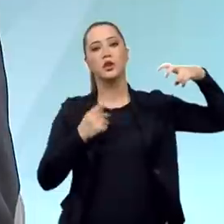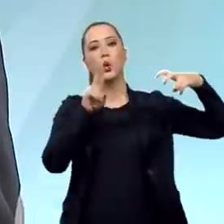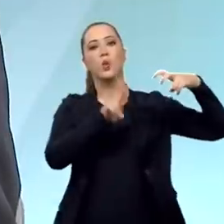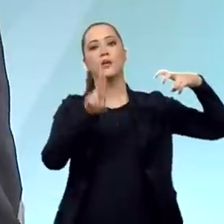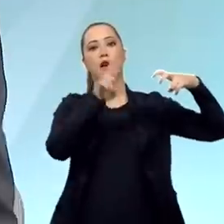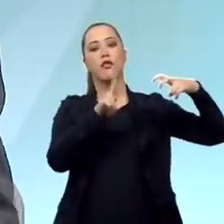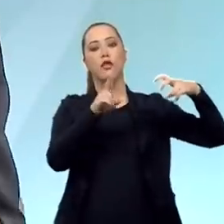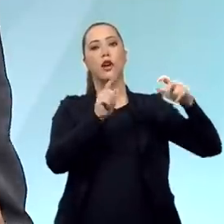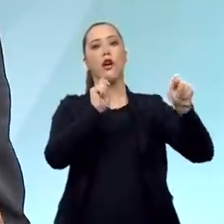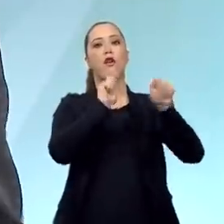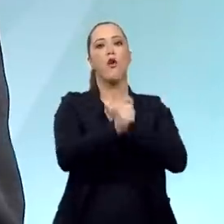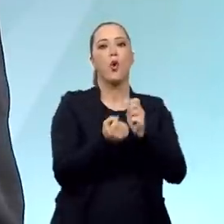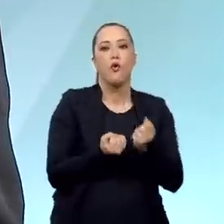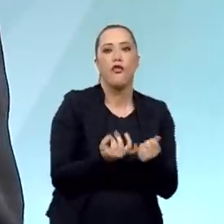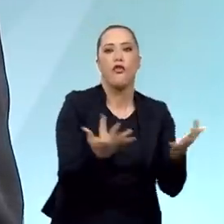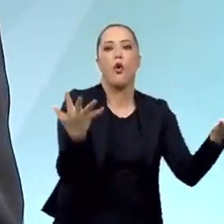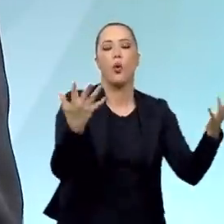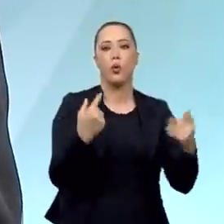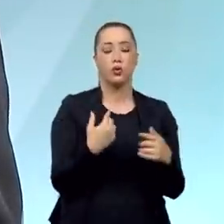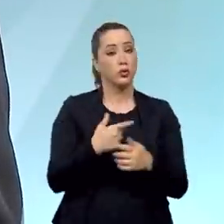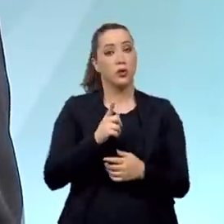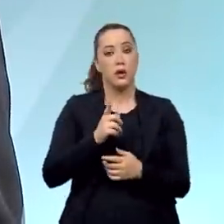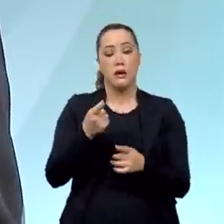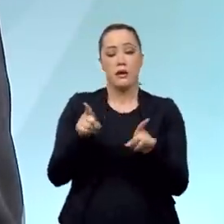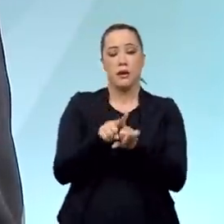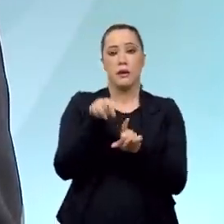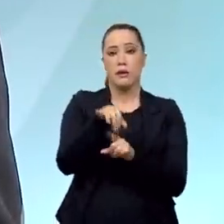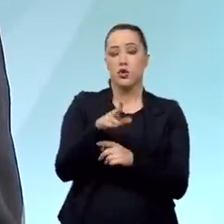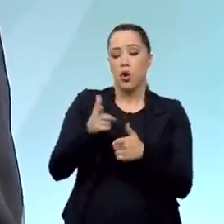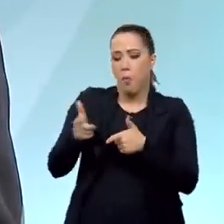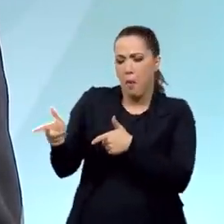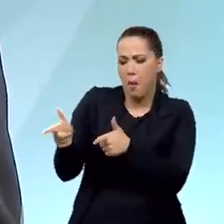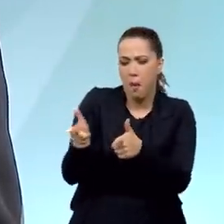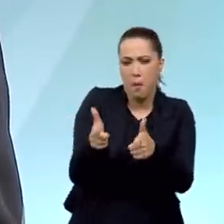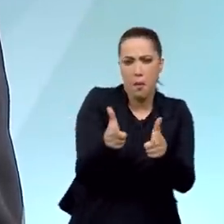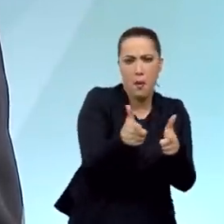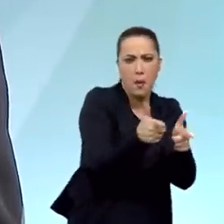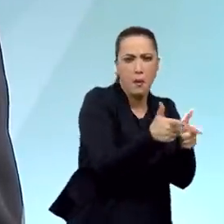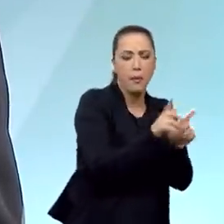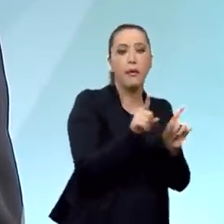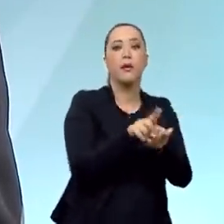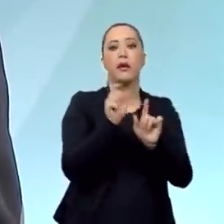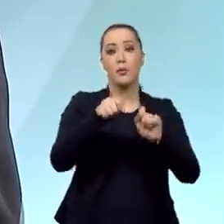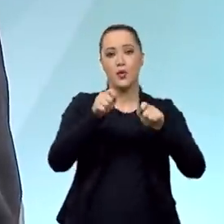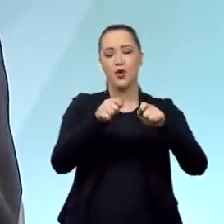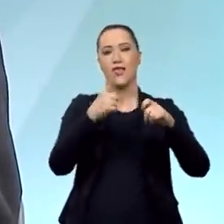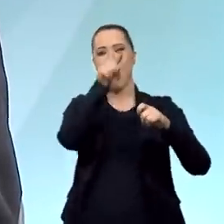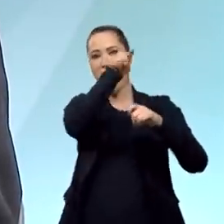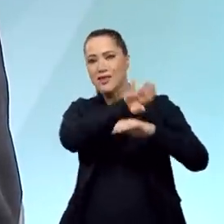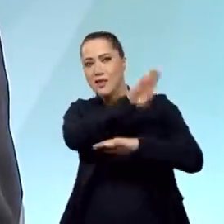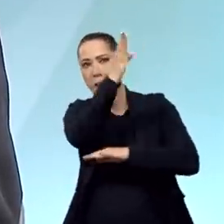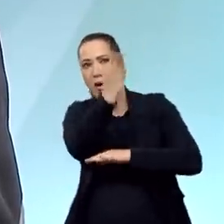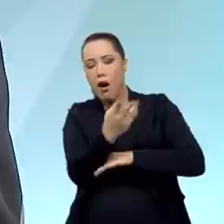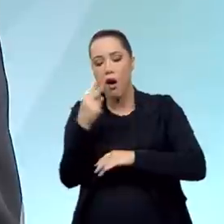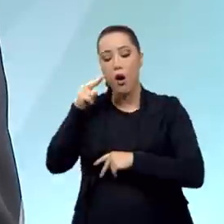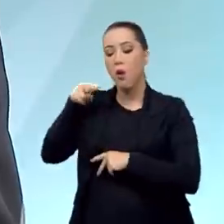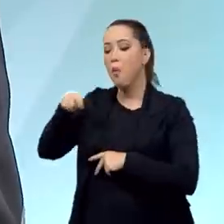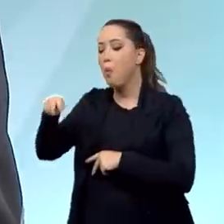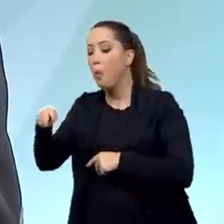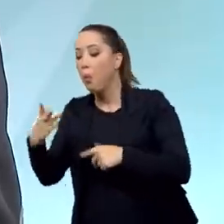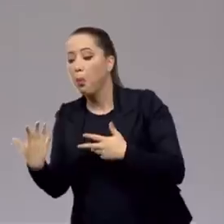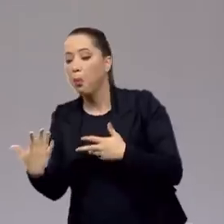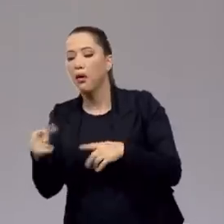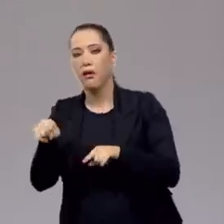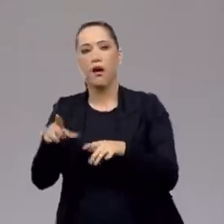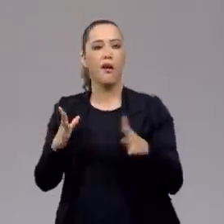Ele tinha mais de 90 peças de artilharia apoiando as posições na linha gótica. E ele tinha dominância